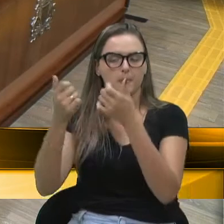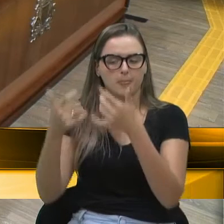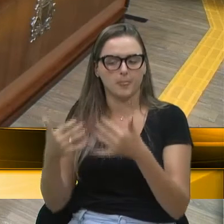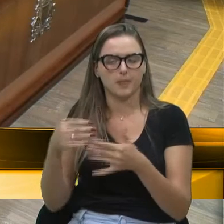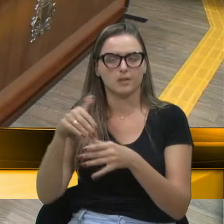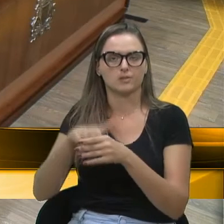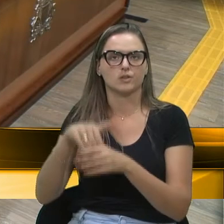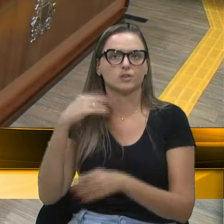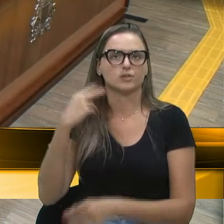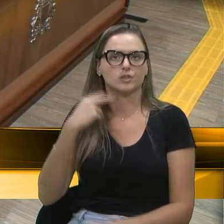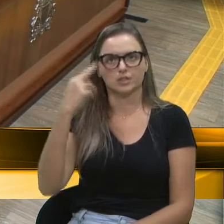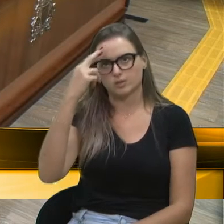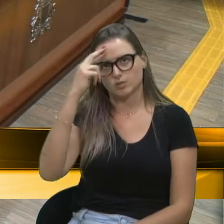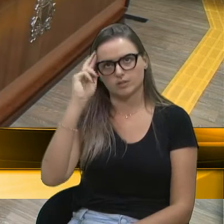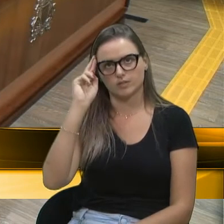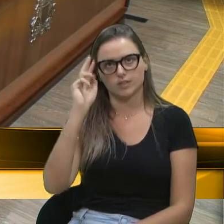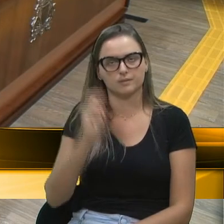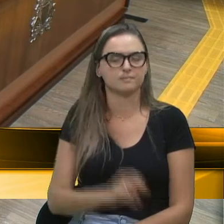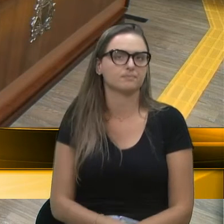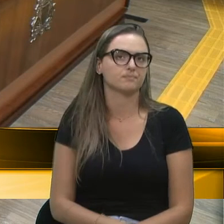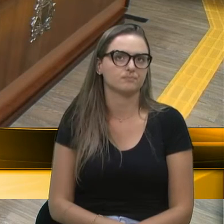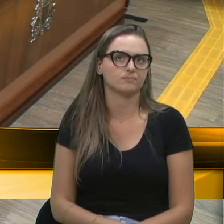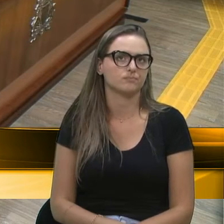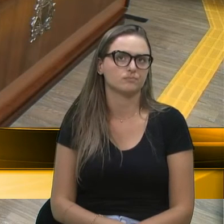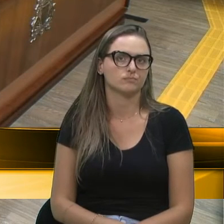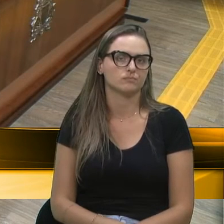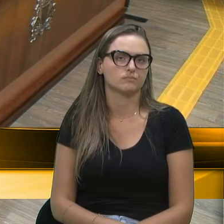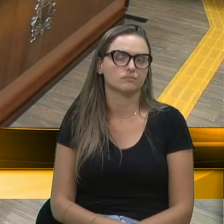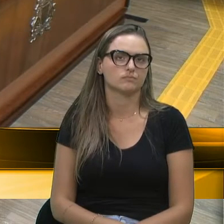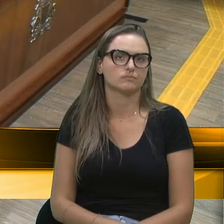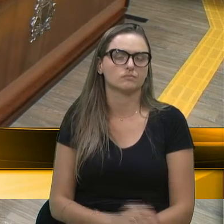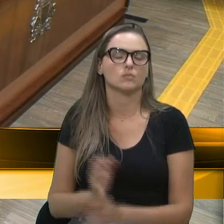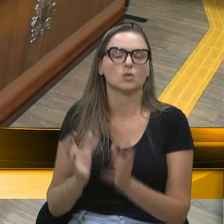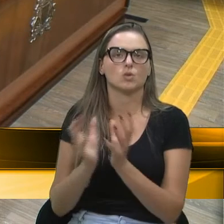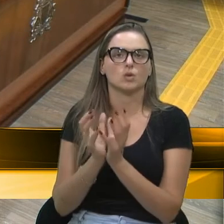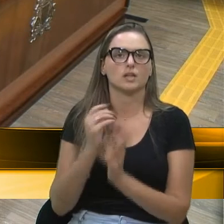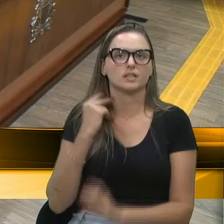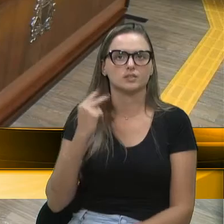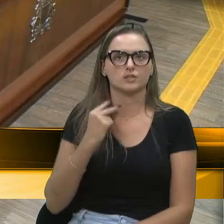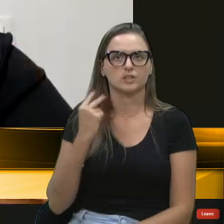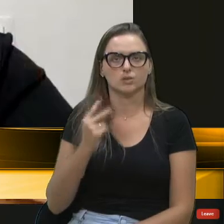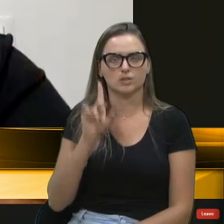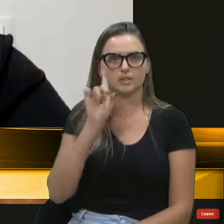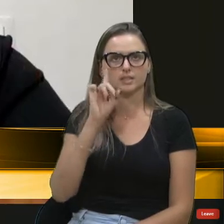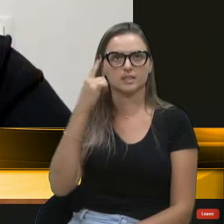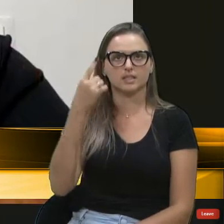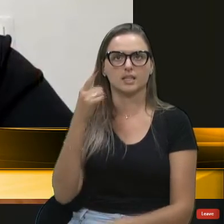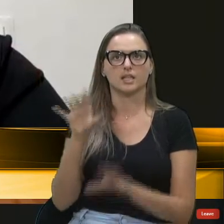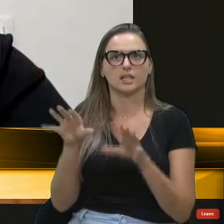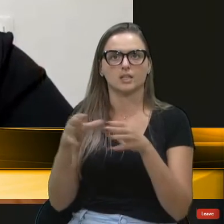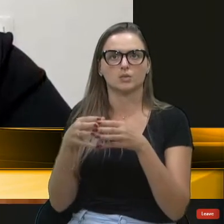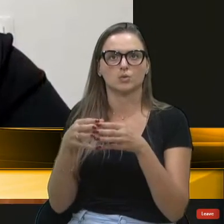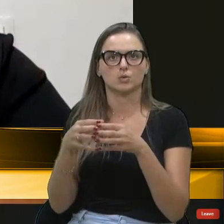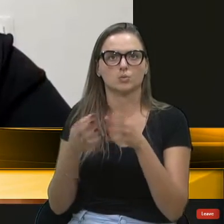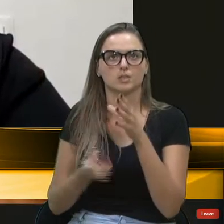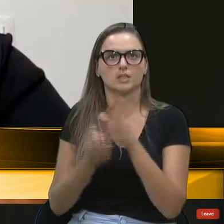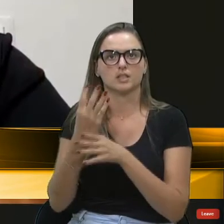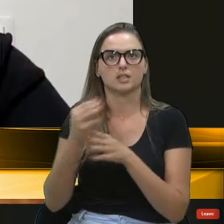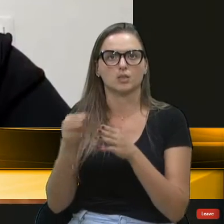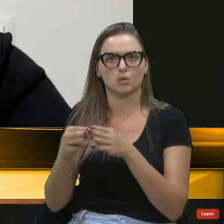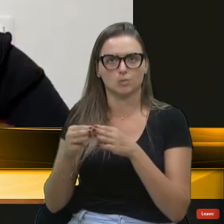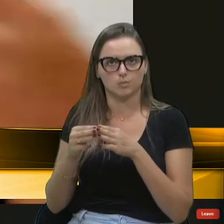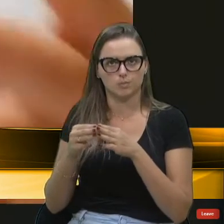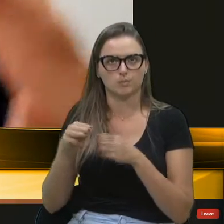O vereador Rafael Bueno, com a palavra. Colegas vereadores, autores da moção principalmente, eu quero,